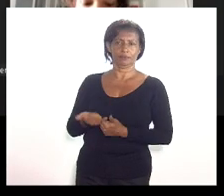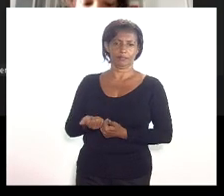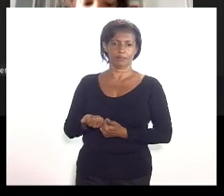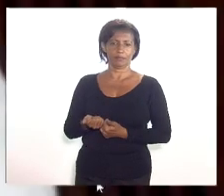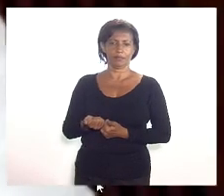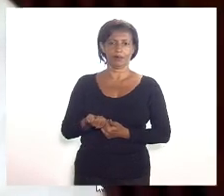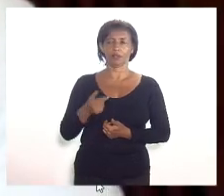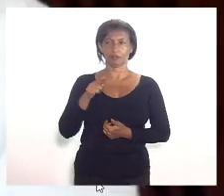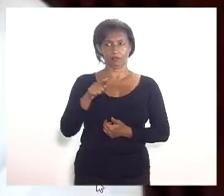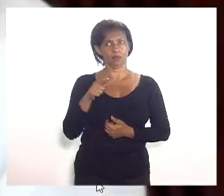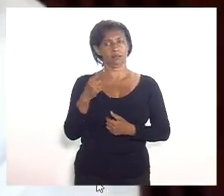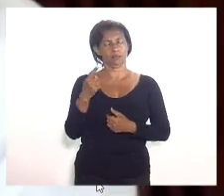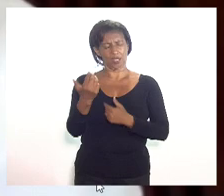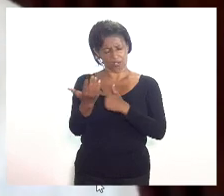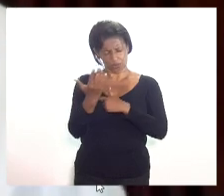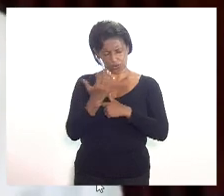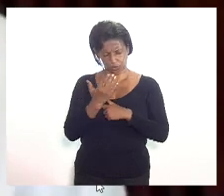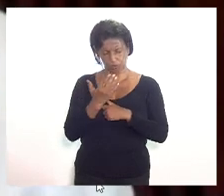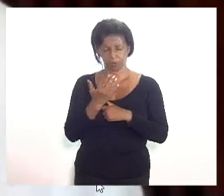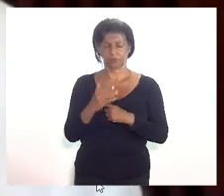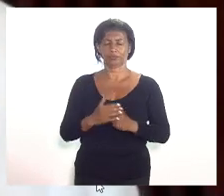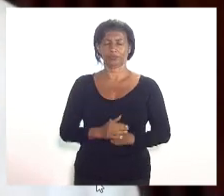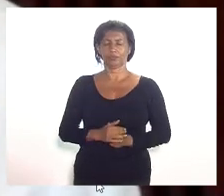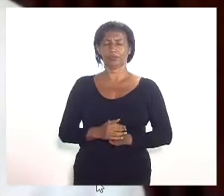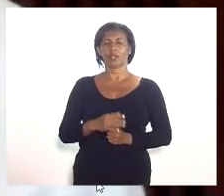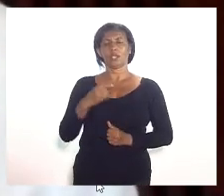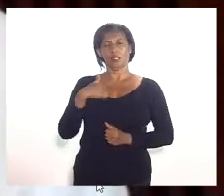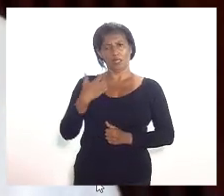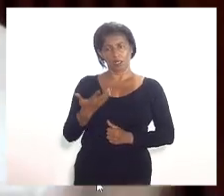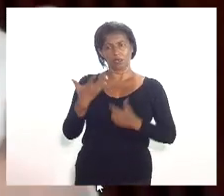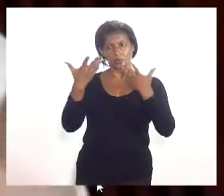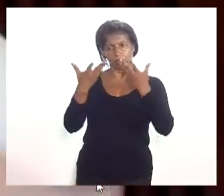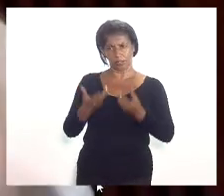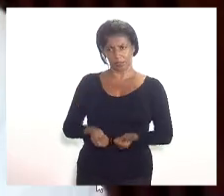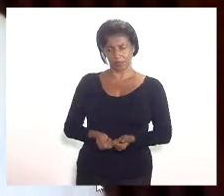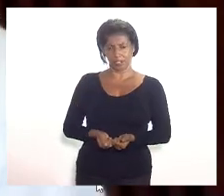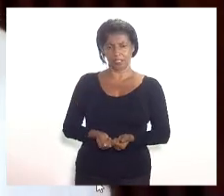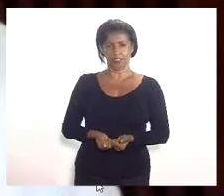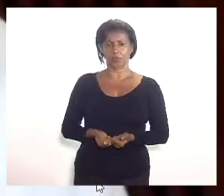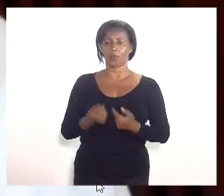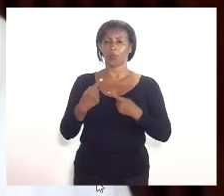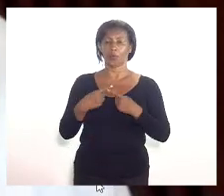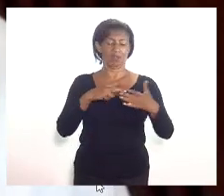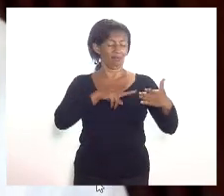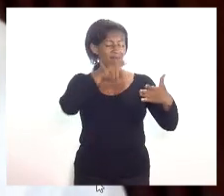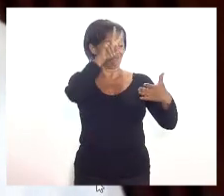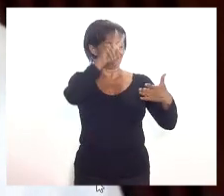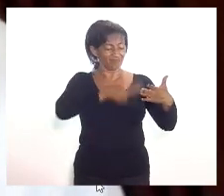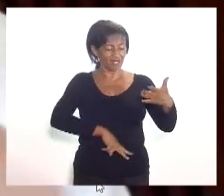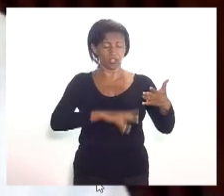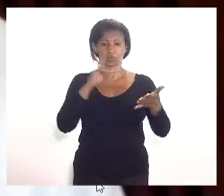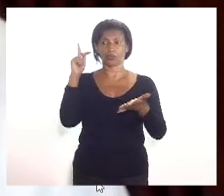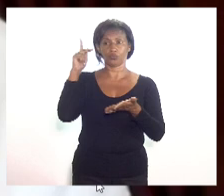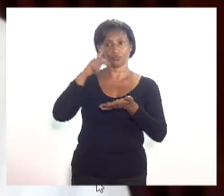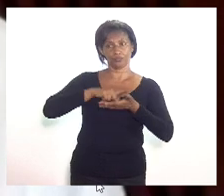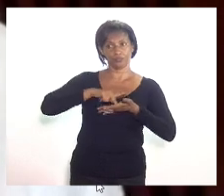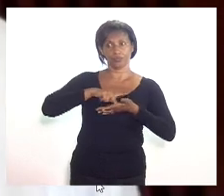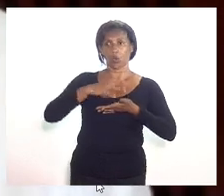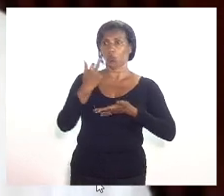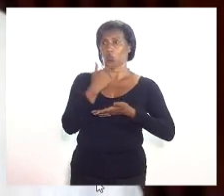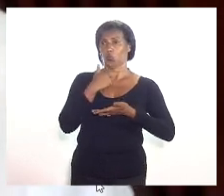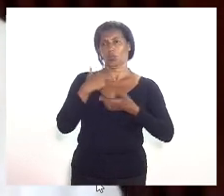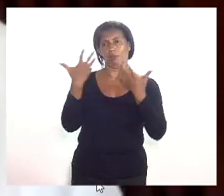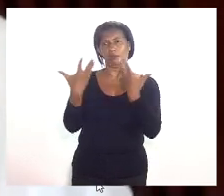silência ajudou e nesse sentido eu acolho porque não dá para acolher o texto original, deputado Valdeck. O texto original